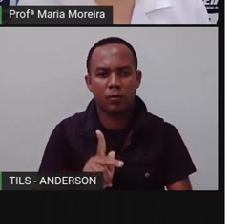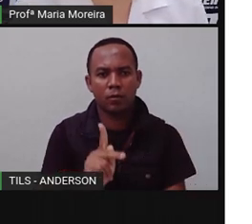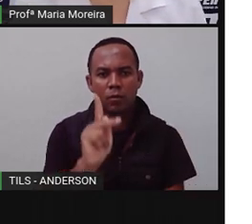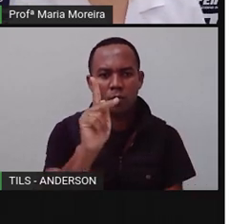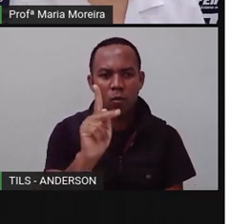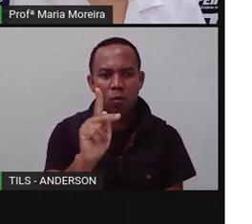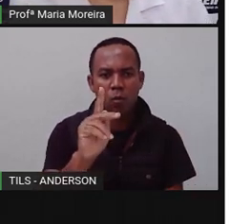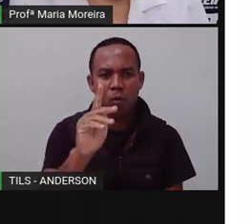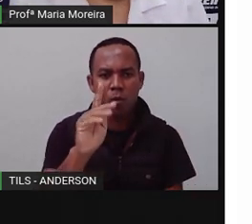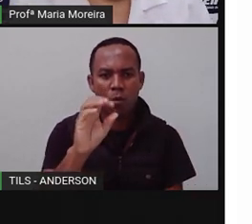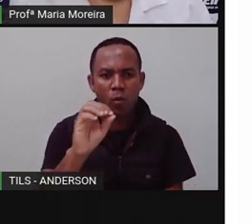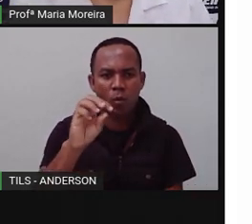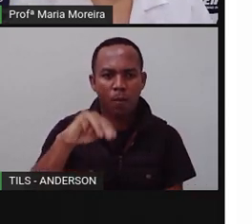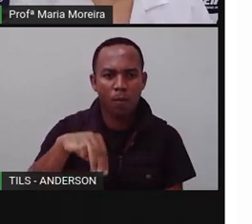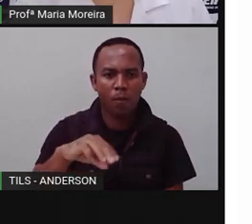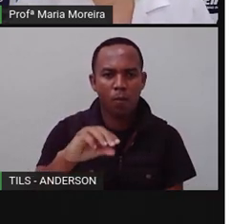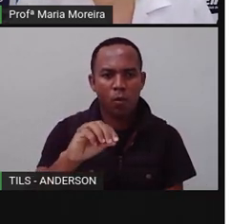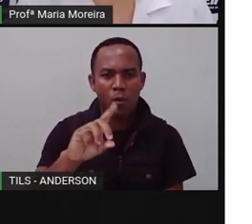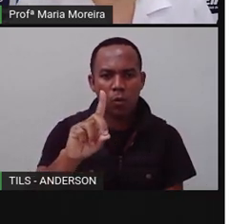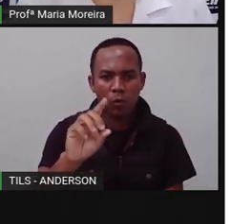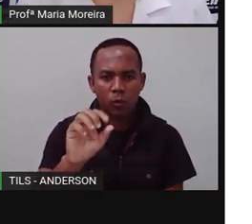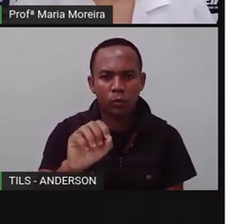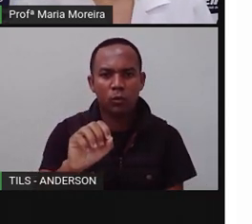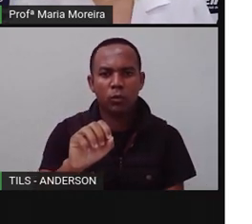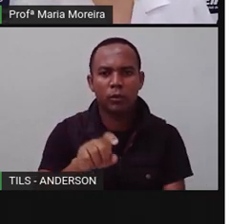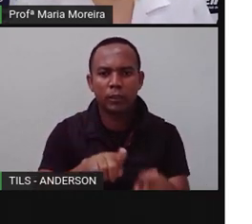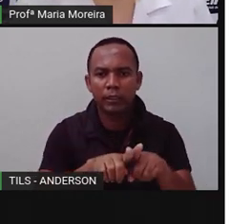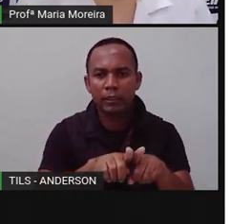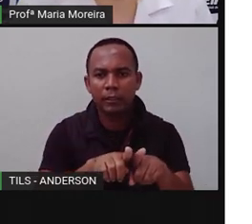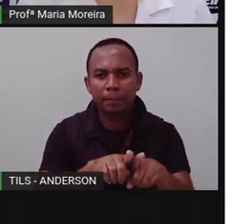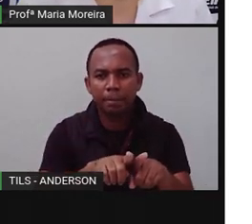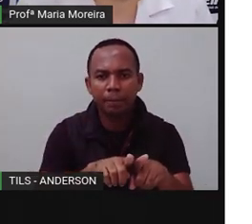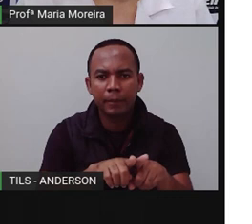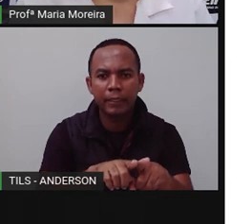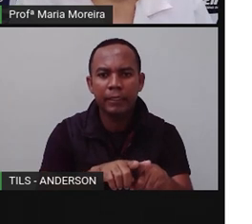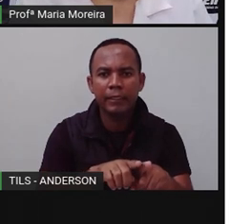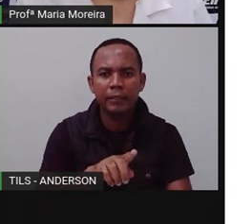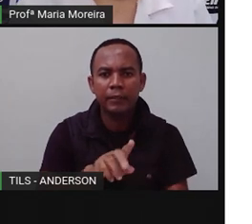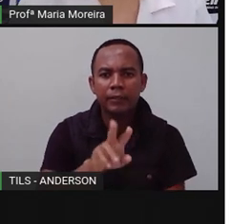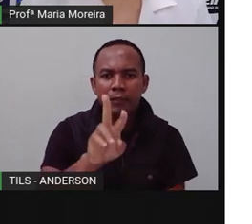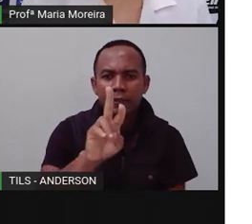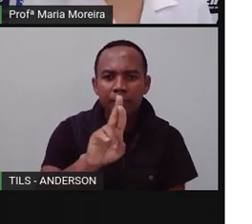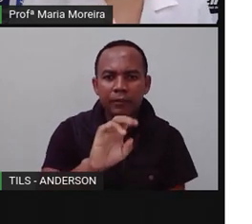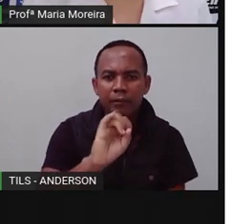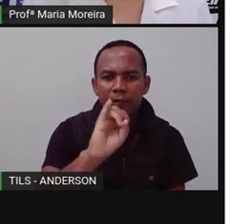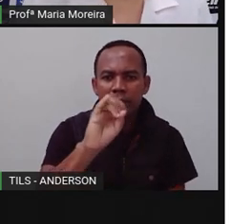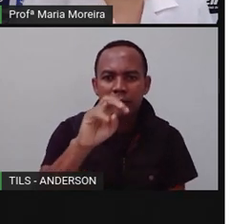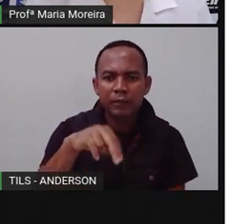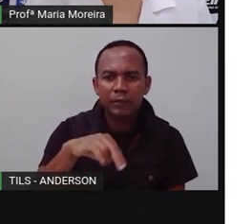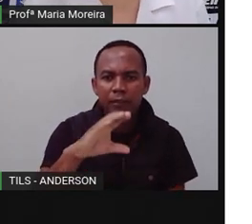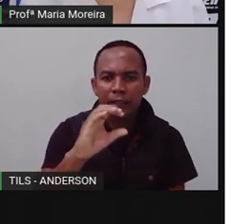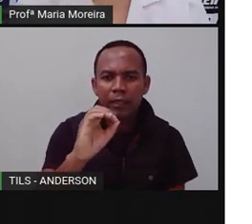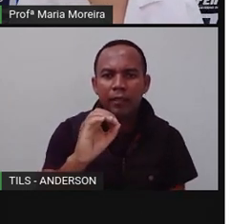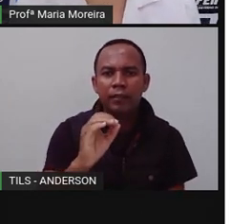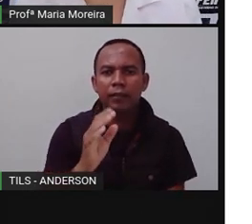Como ele vive apenas nessas ilhas, elas podem ser consideradas o seu habitat natural. Então, qual seria o habitat